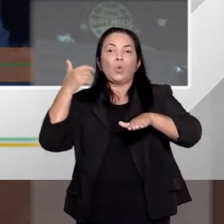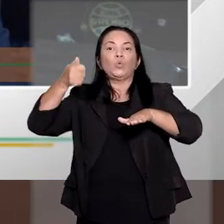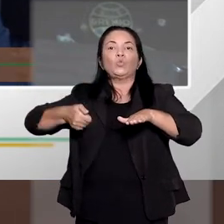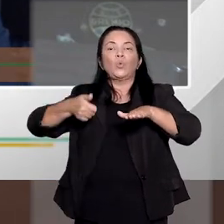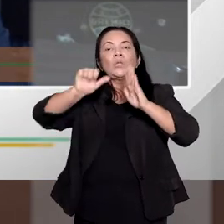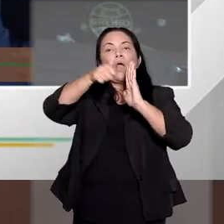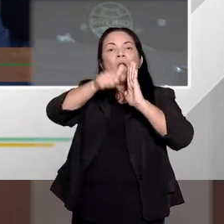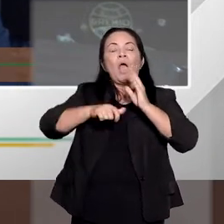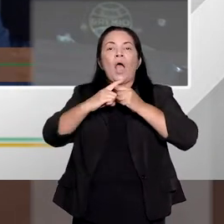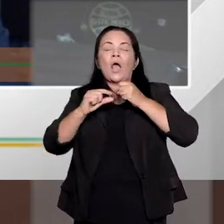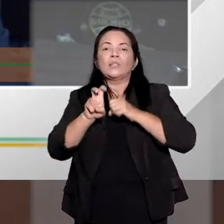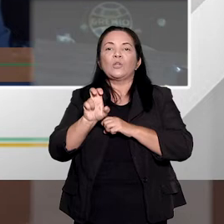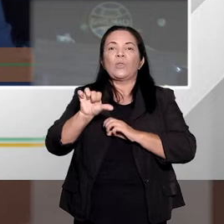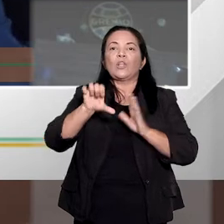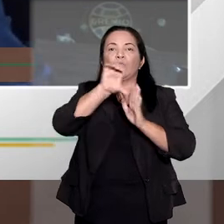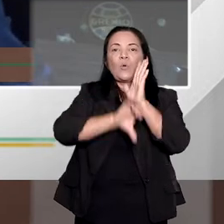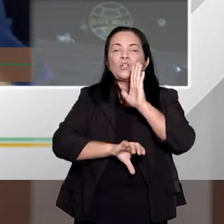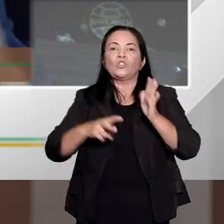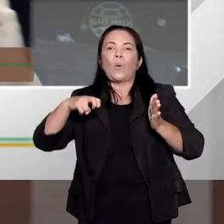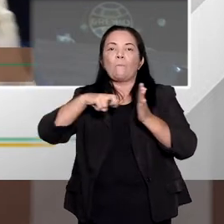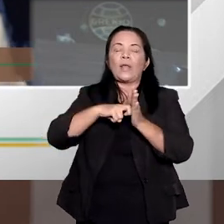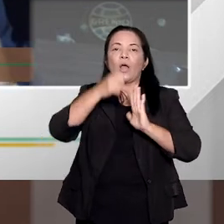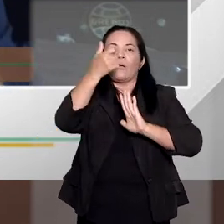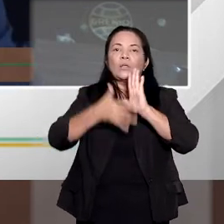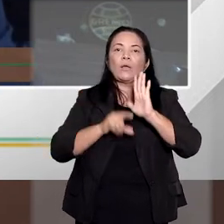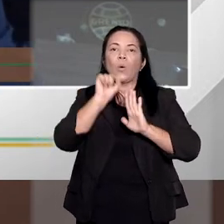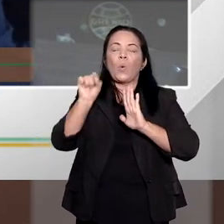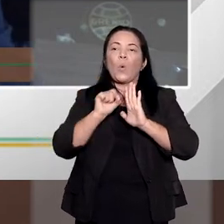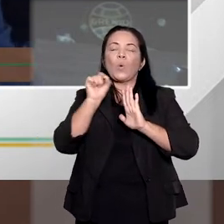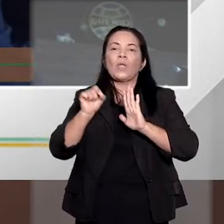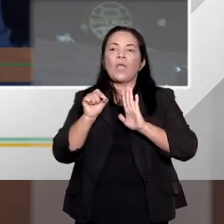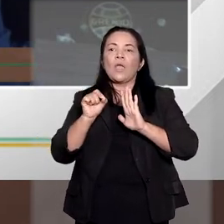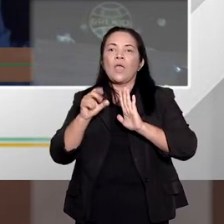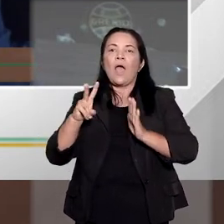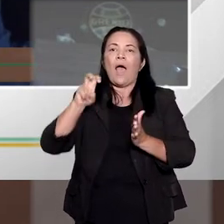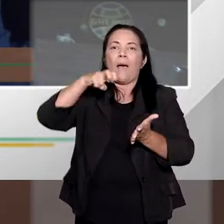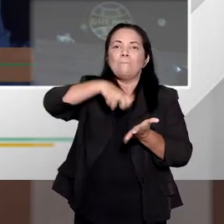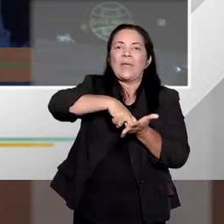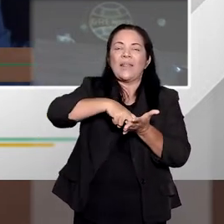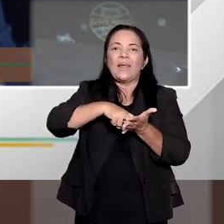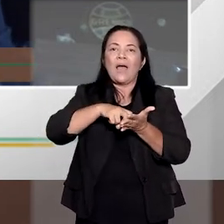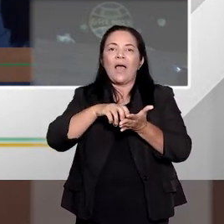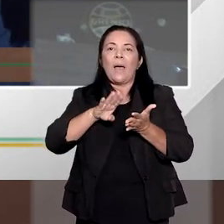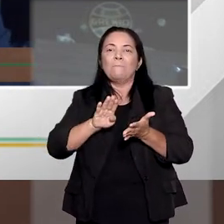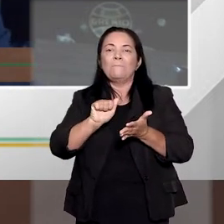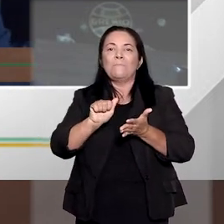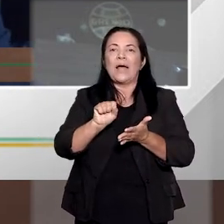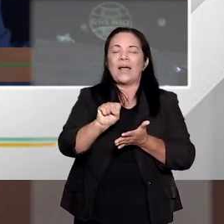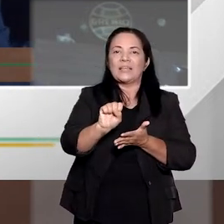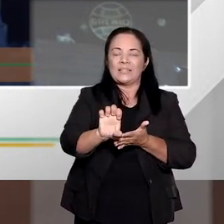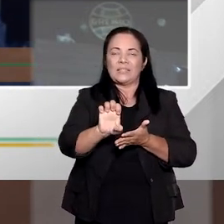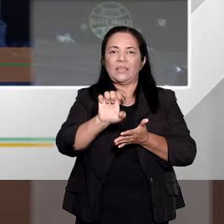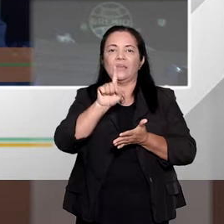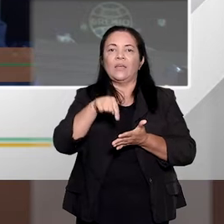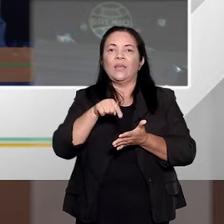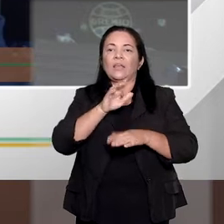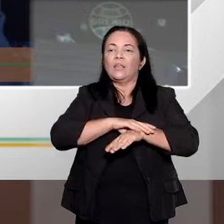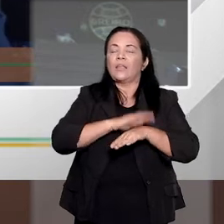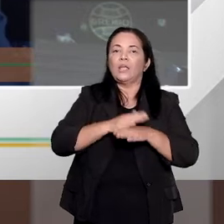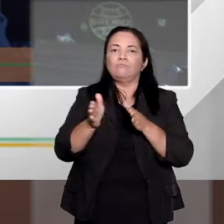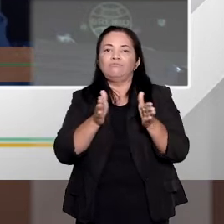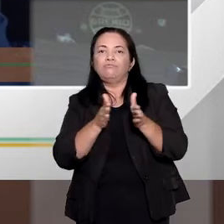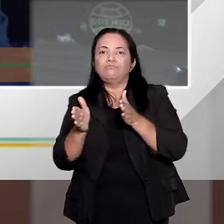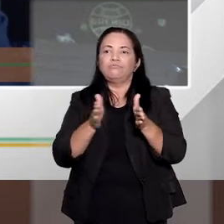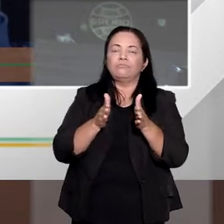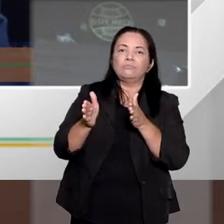judiciais do artigo 59 do Código Penal, estabelece a pena base. E nesse momento, na primeira fase de fixação da pena, ele está limitado